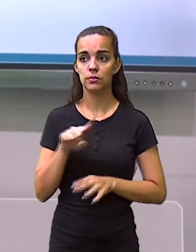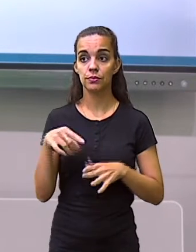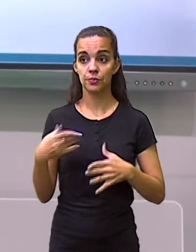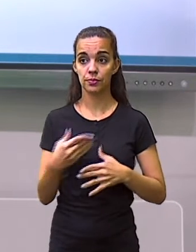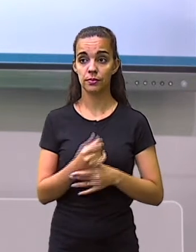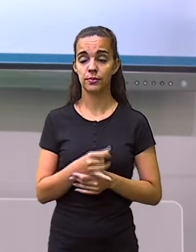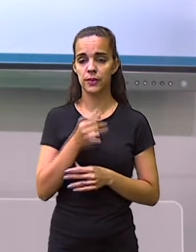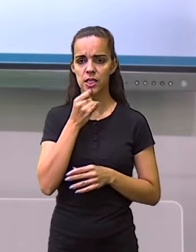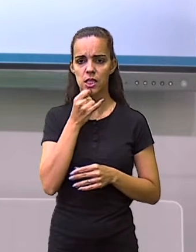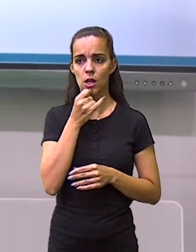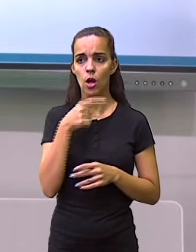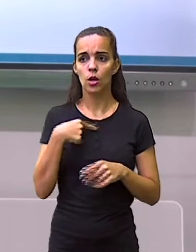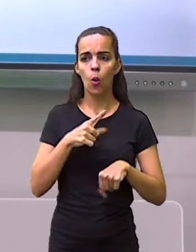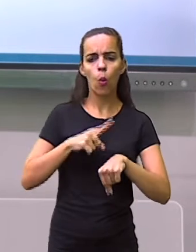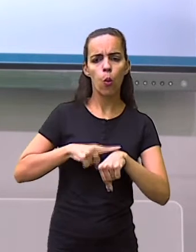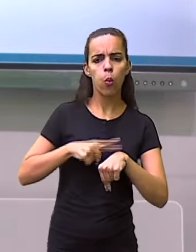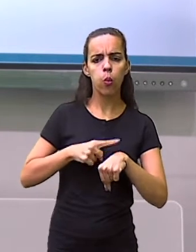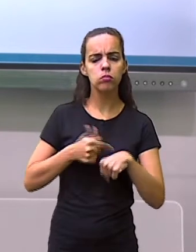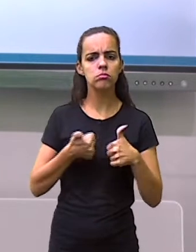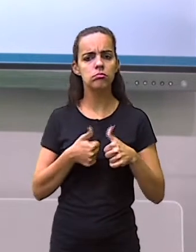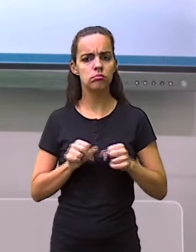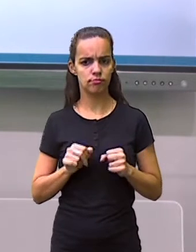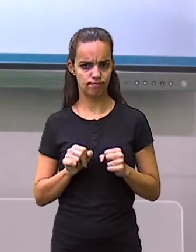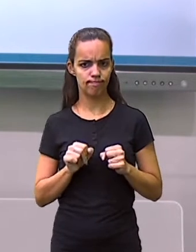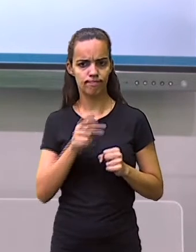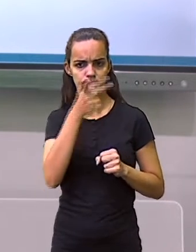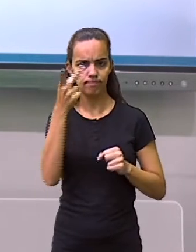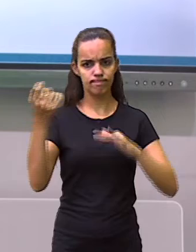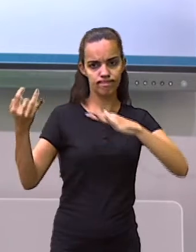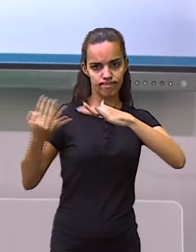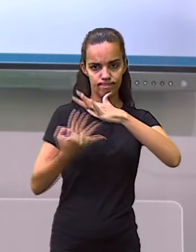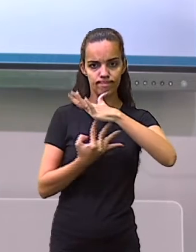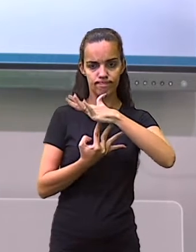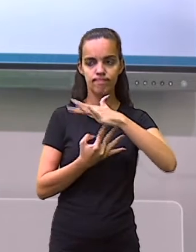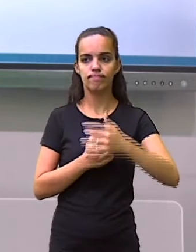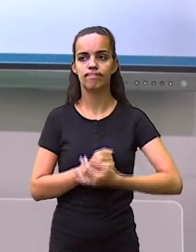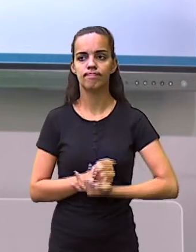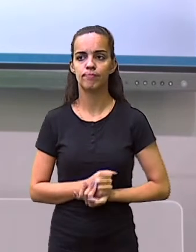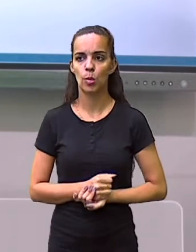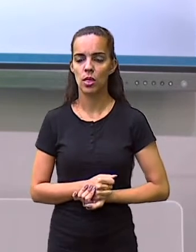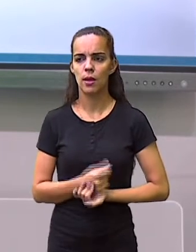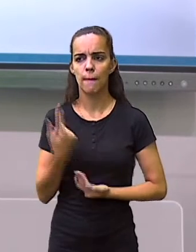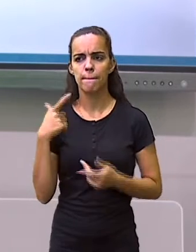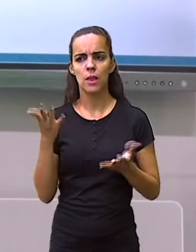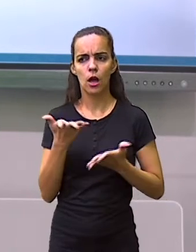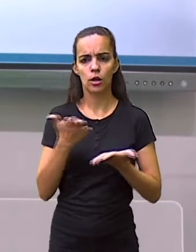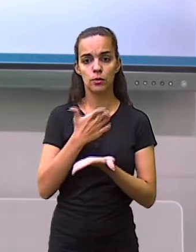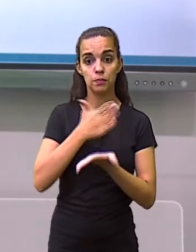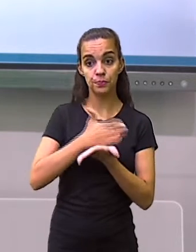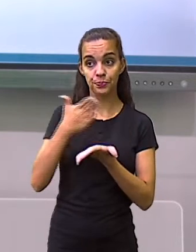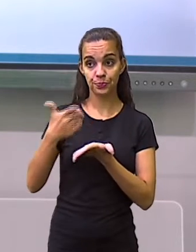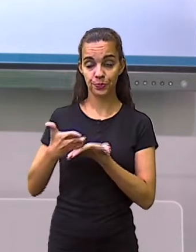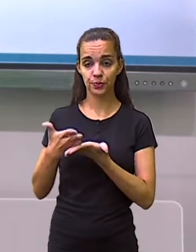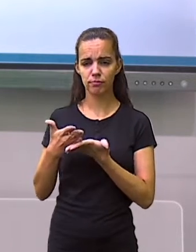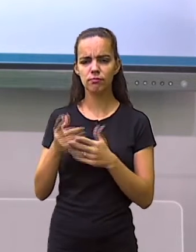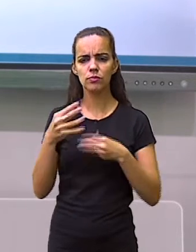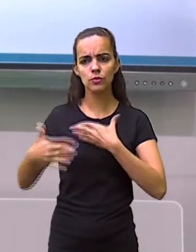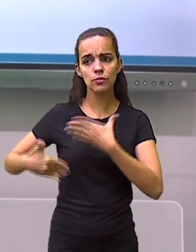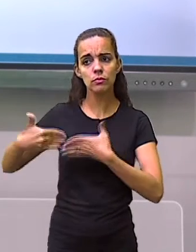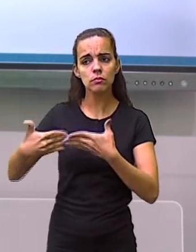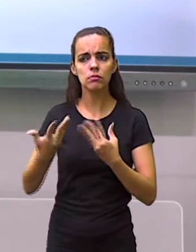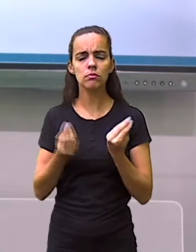ao tempo de duração da migração. E aí, nós vamos poder dividir esse processo